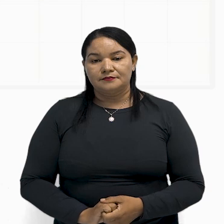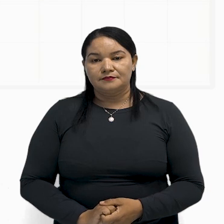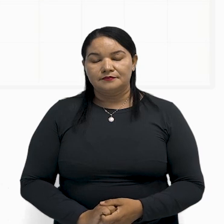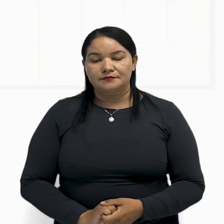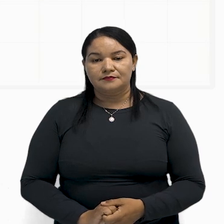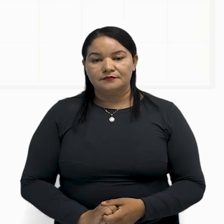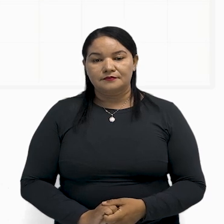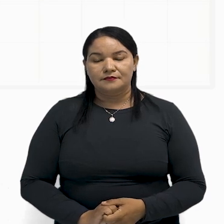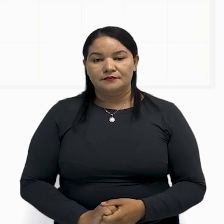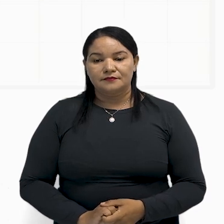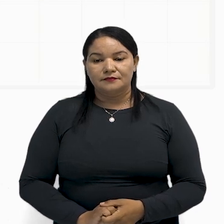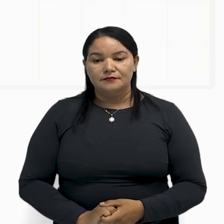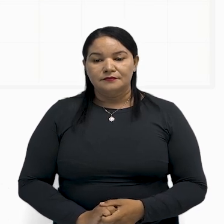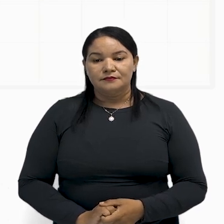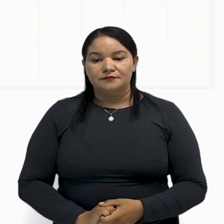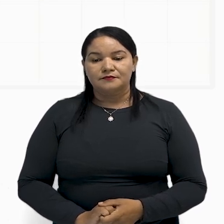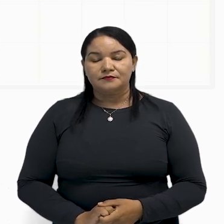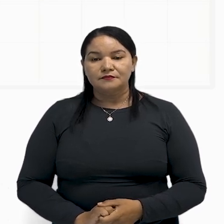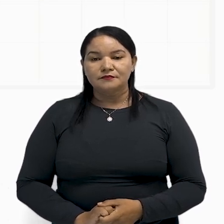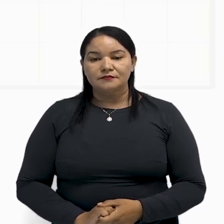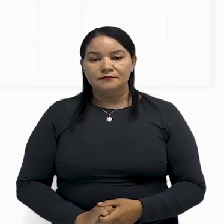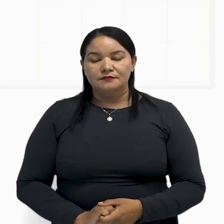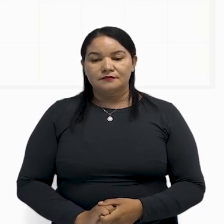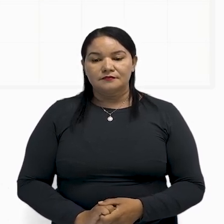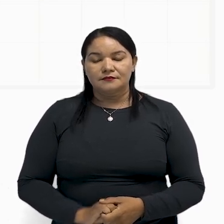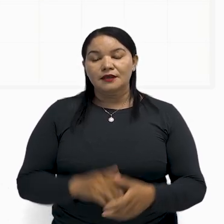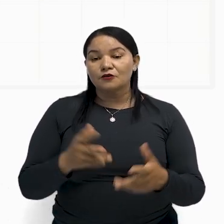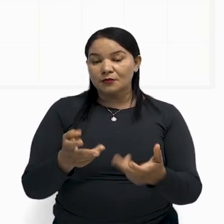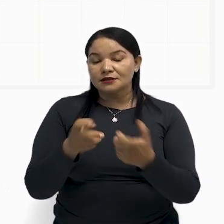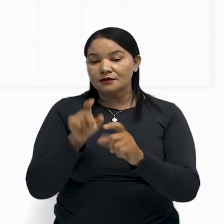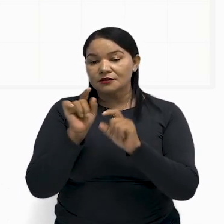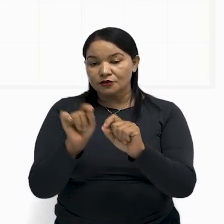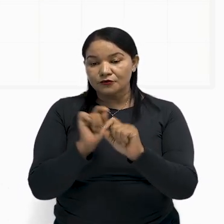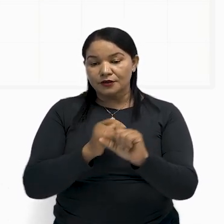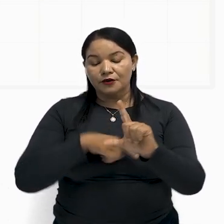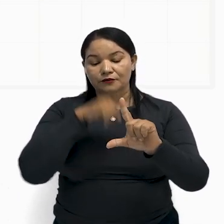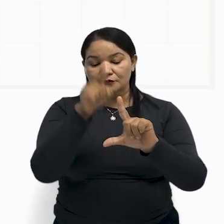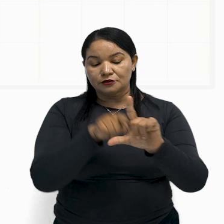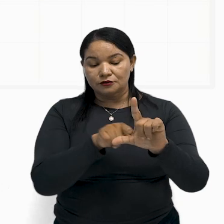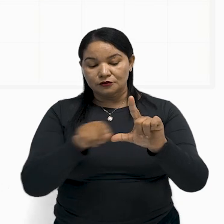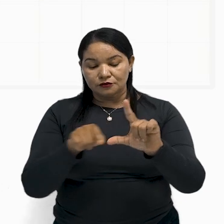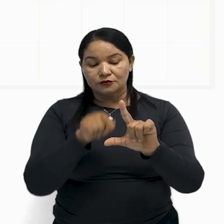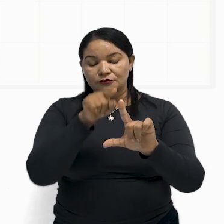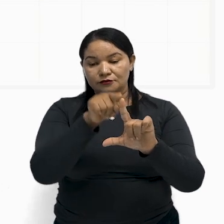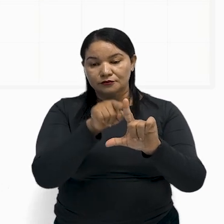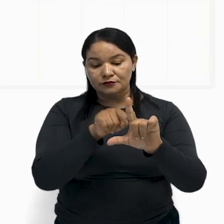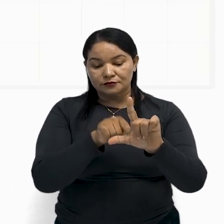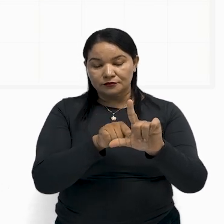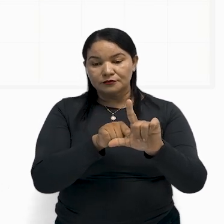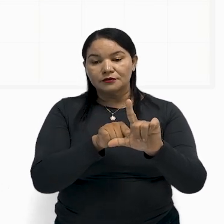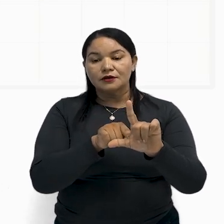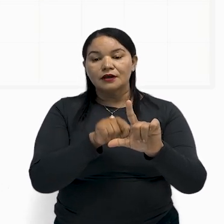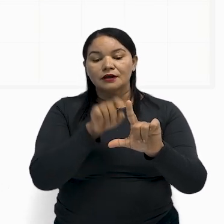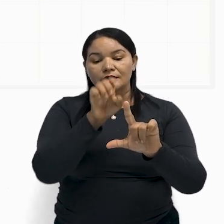é um segmento de reta. Então, daqui para cá, ele está dizendo